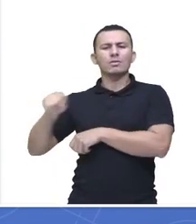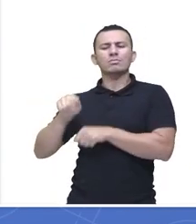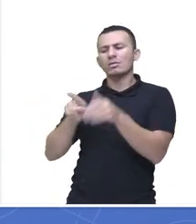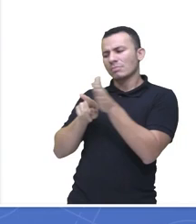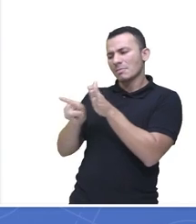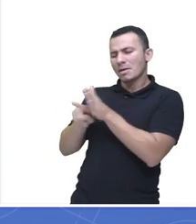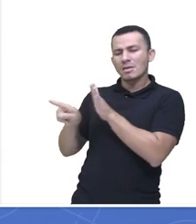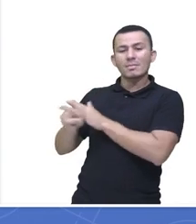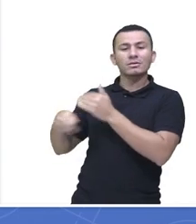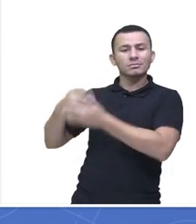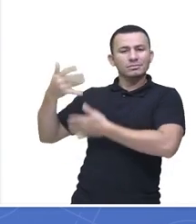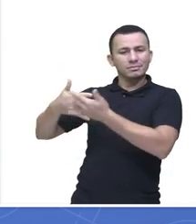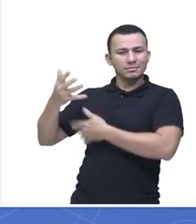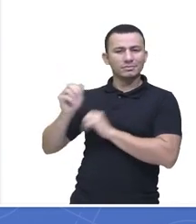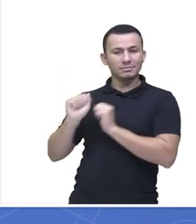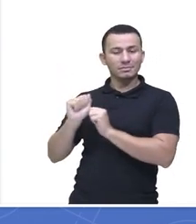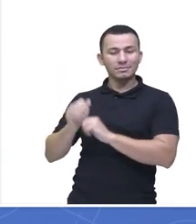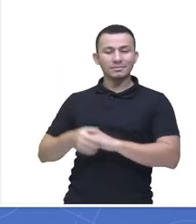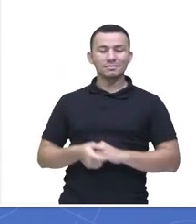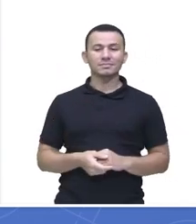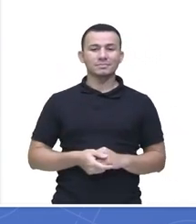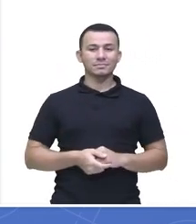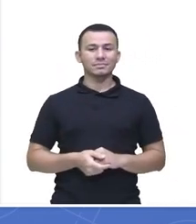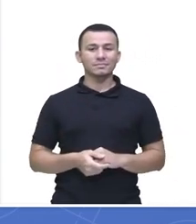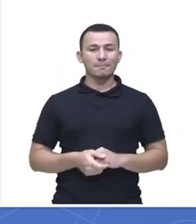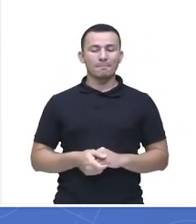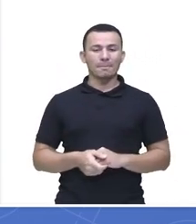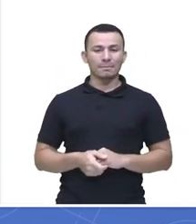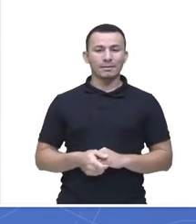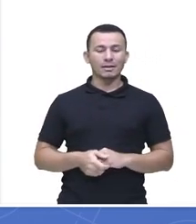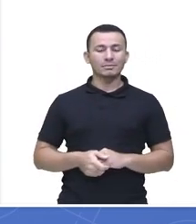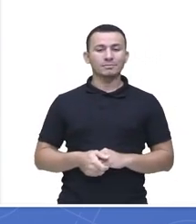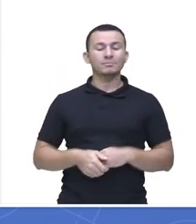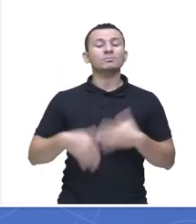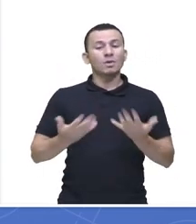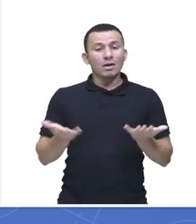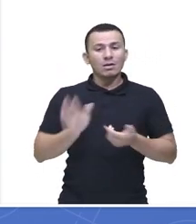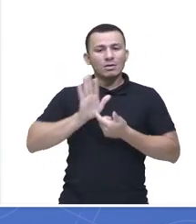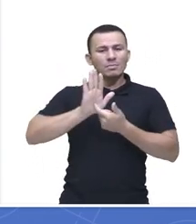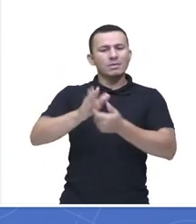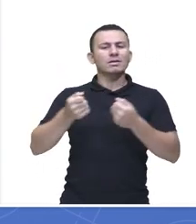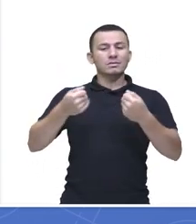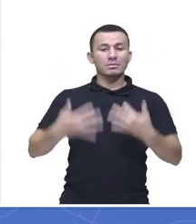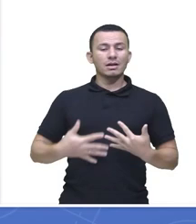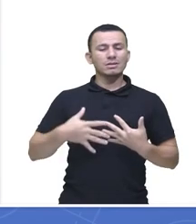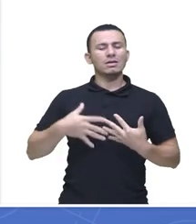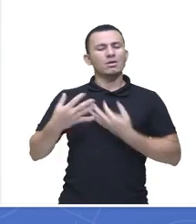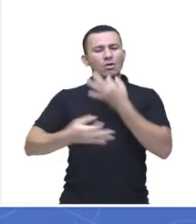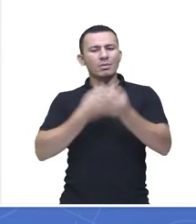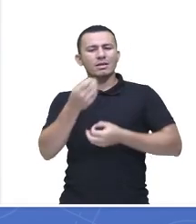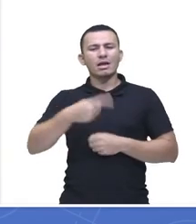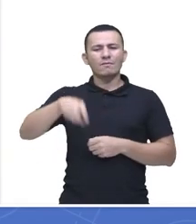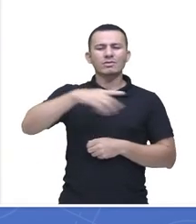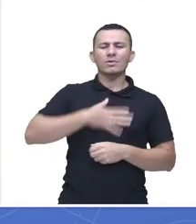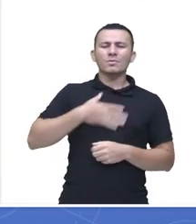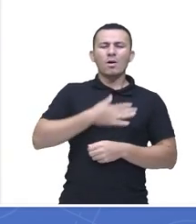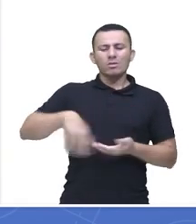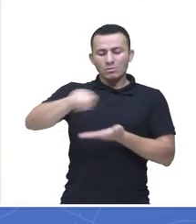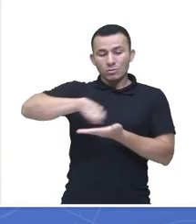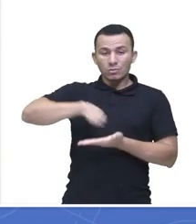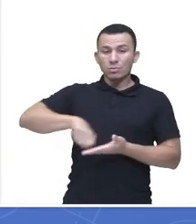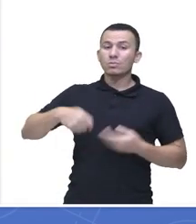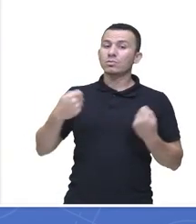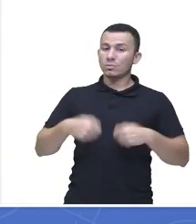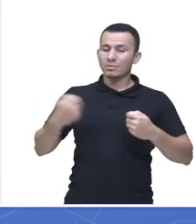as dúvidas de vocês também por aí, tá bom? Bom, então agora eu vou trazer aí o comentário, porque eu sei que vocês adoram anotá-lo e é muito